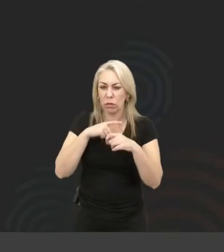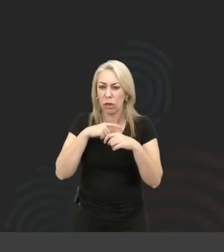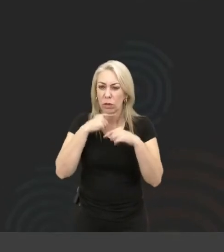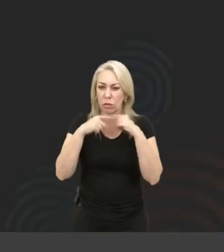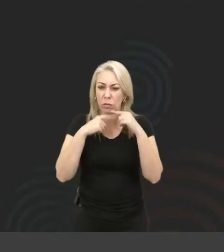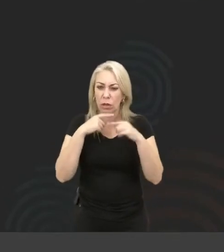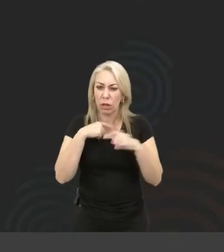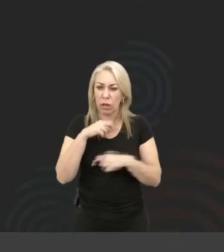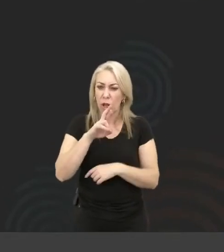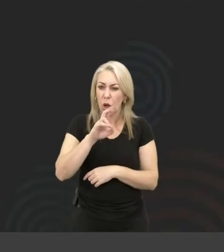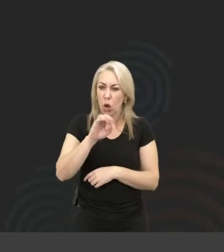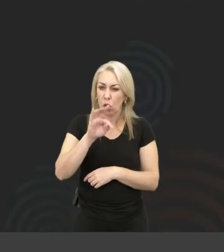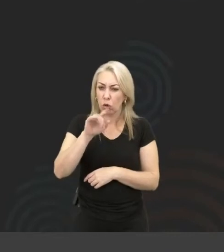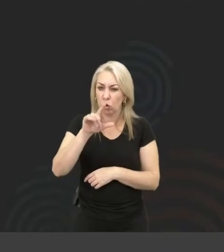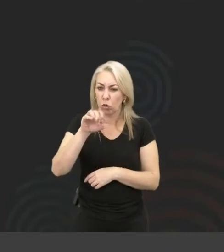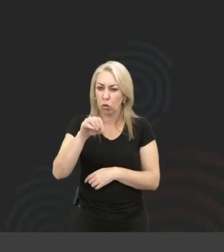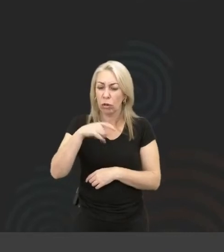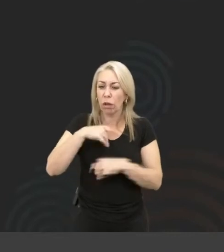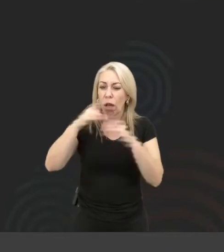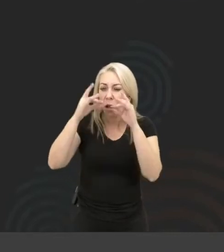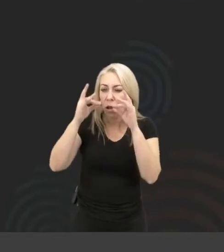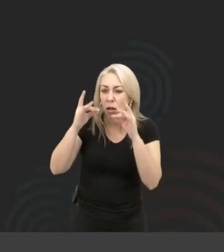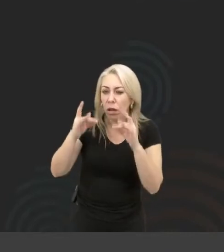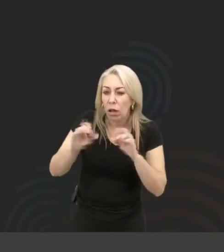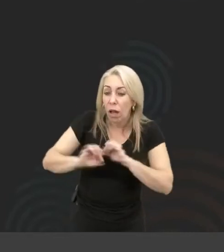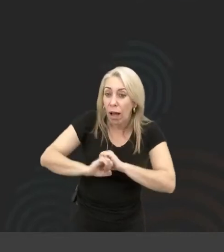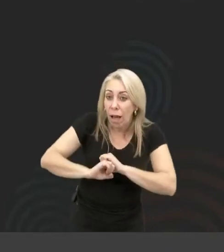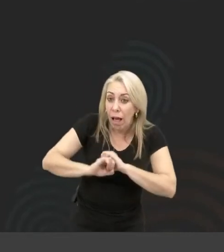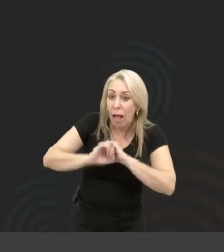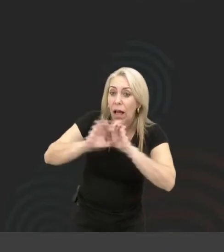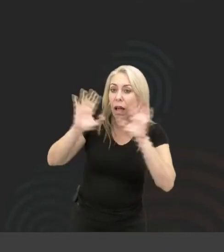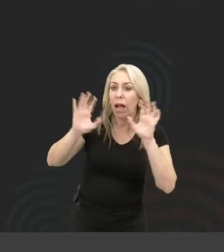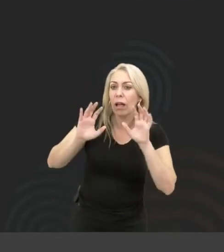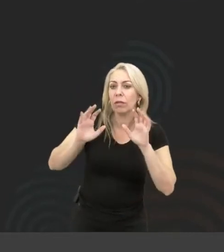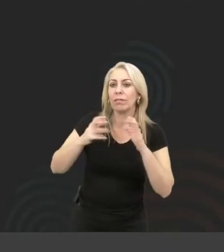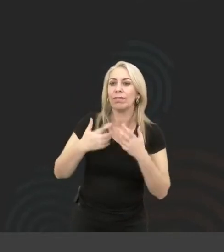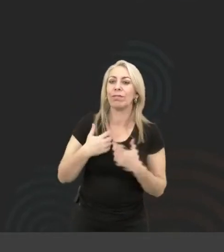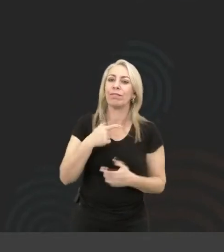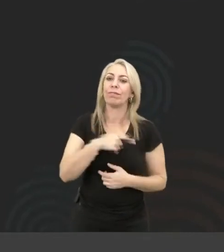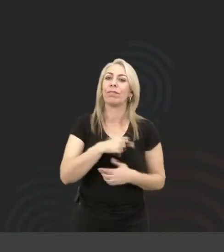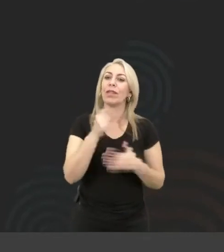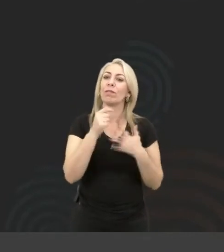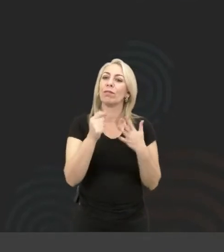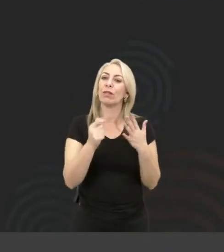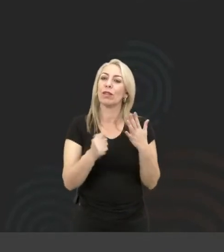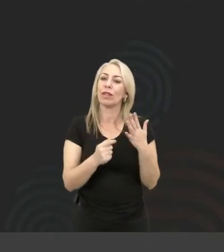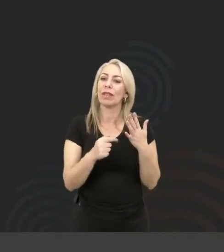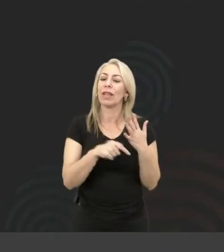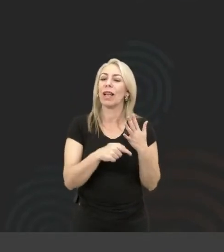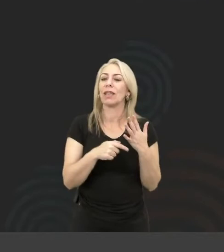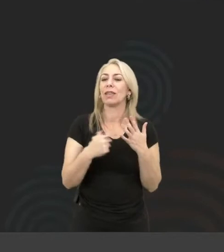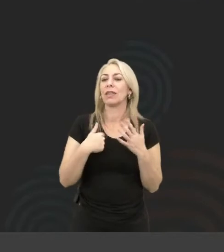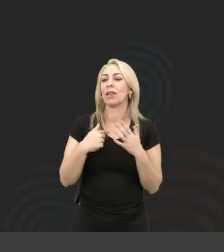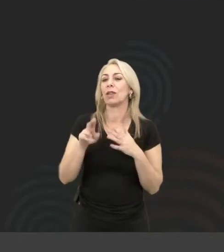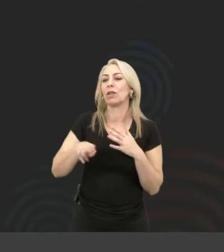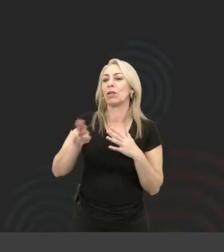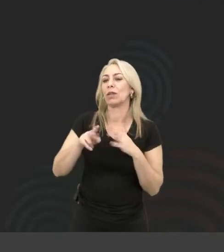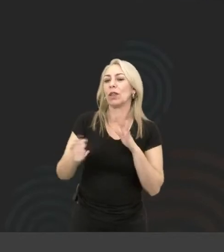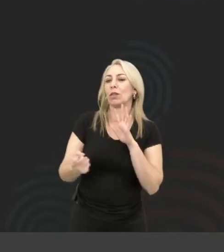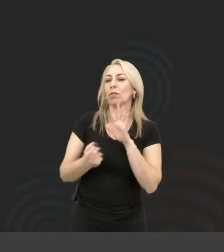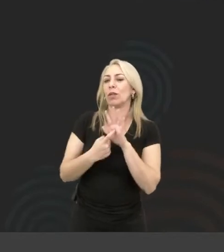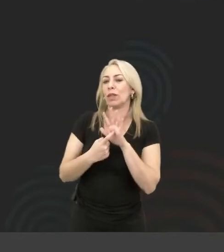rótulo que descreve claramente a funcionalidade desse componente que você construiu, que eu tô usando o botão,